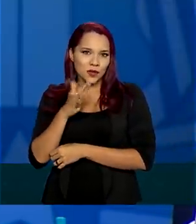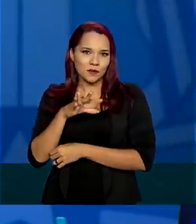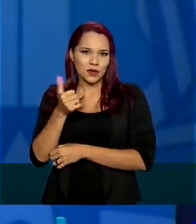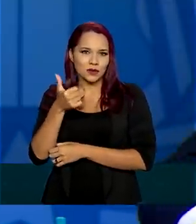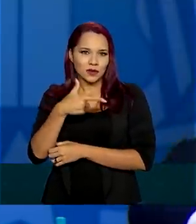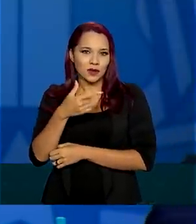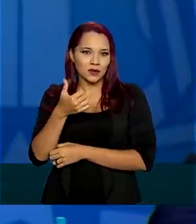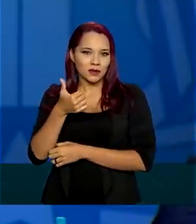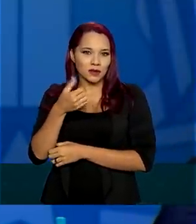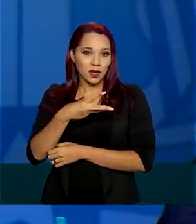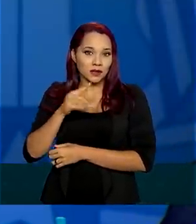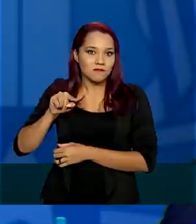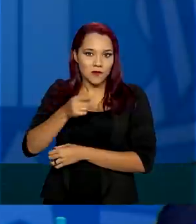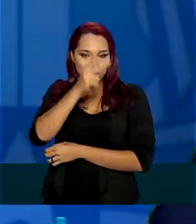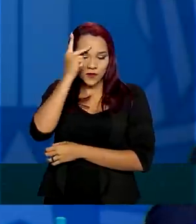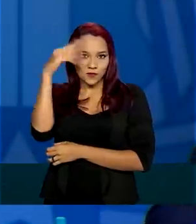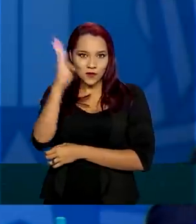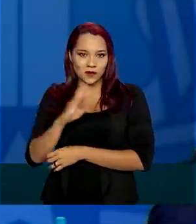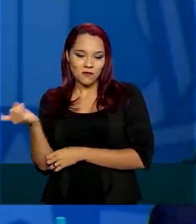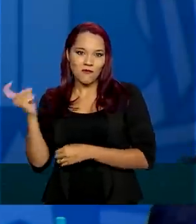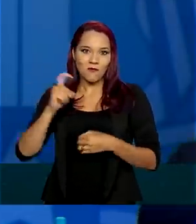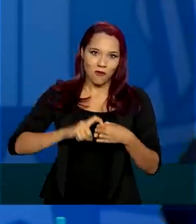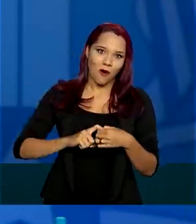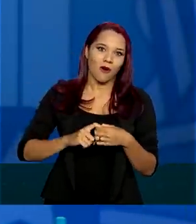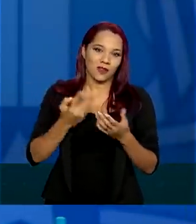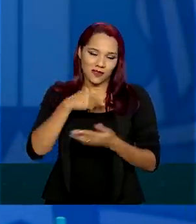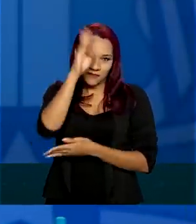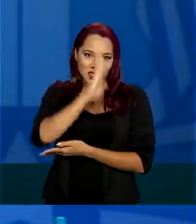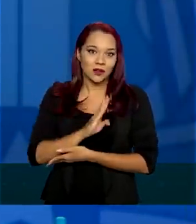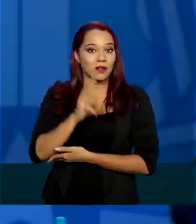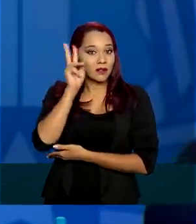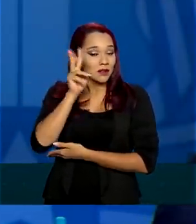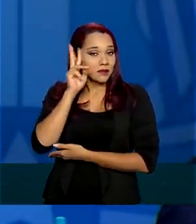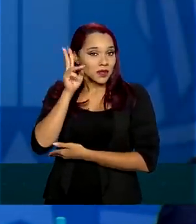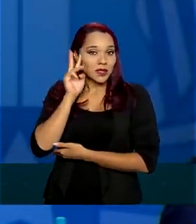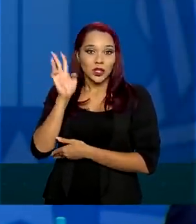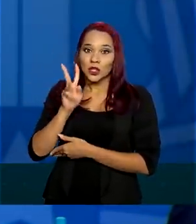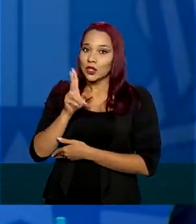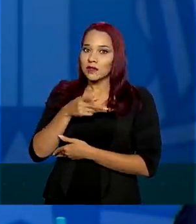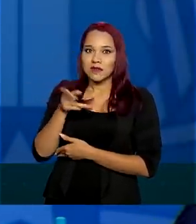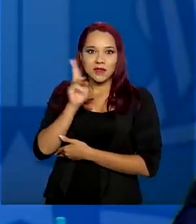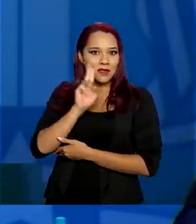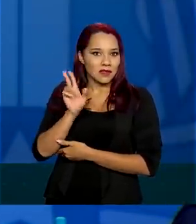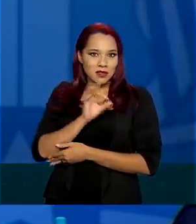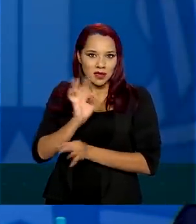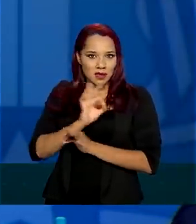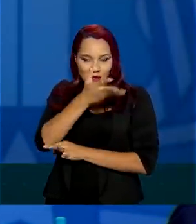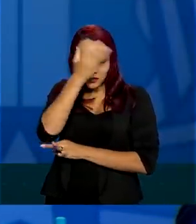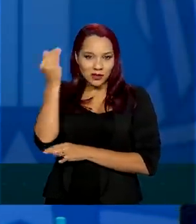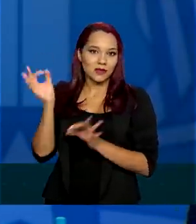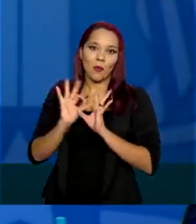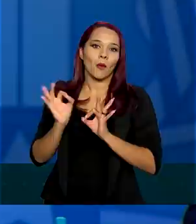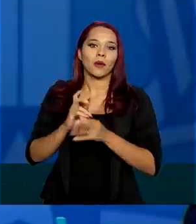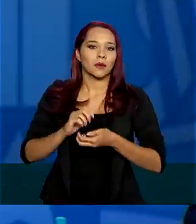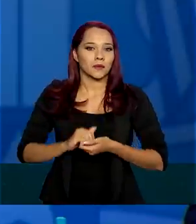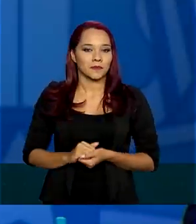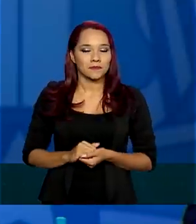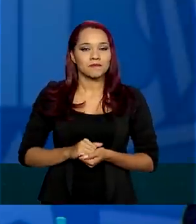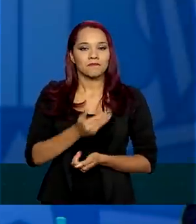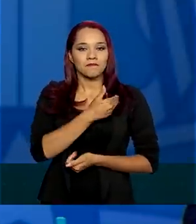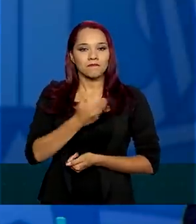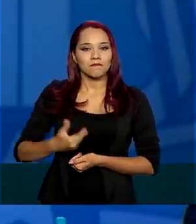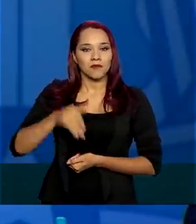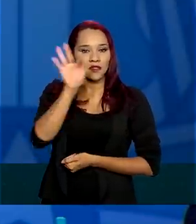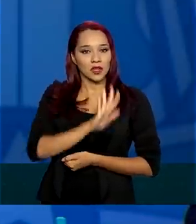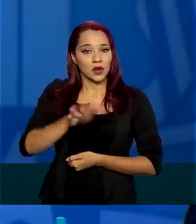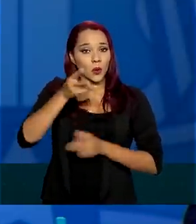brasileiros, lembrando que ninguém fica para trás, dentro das nossas possibilidades. O governo federal continua